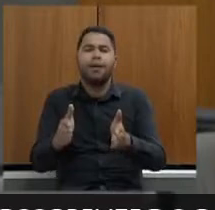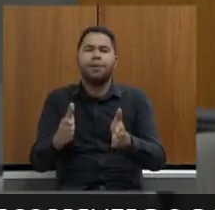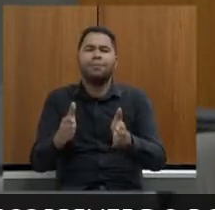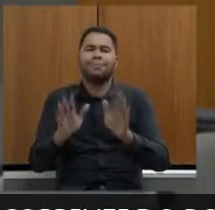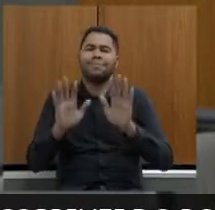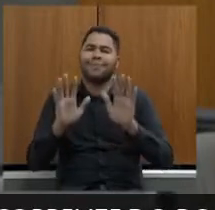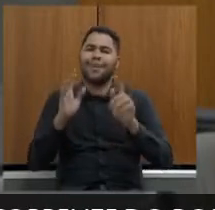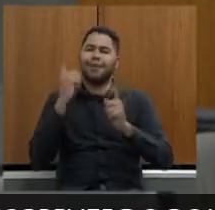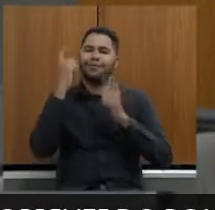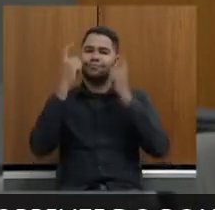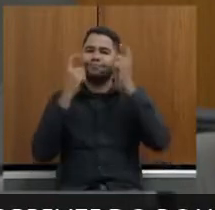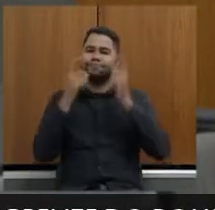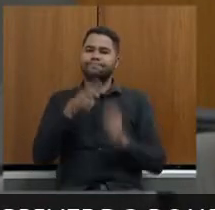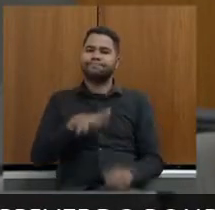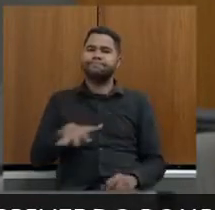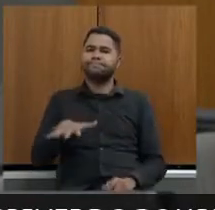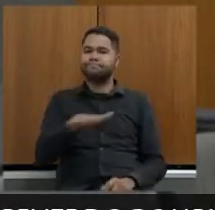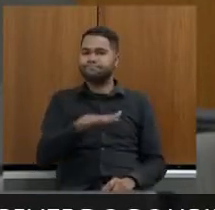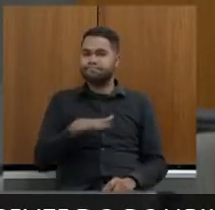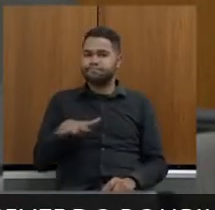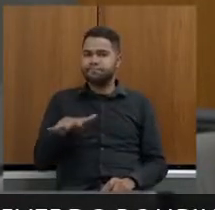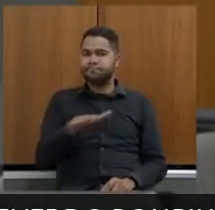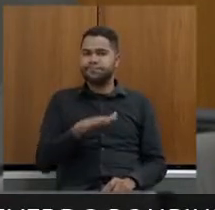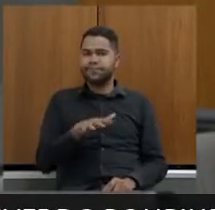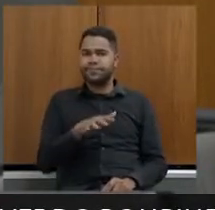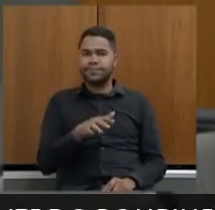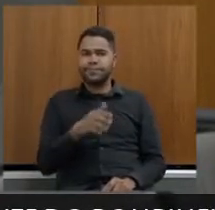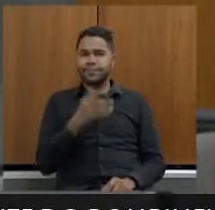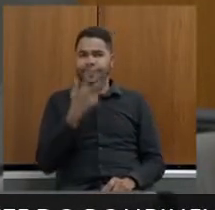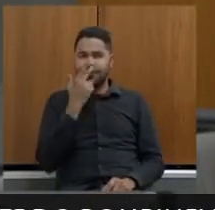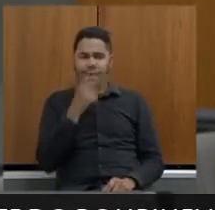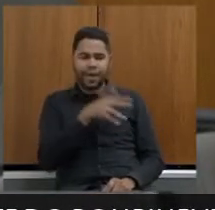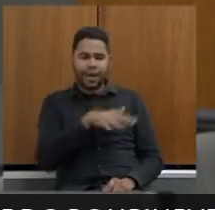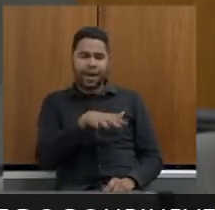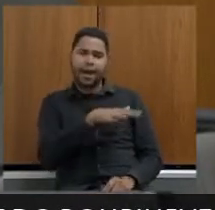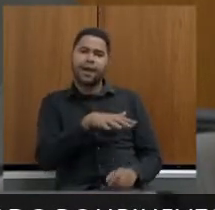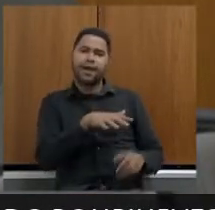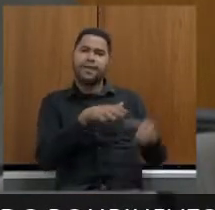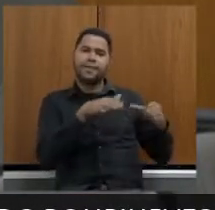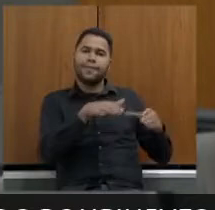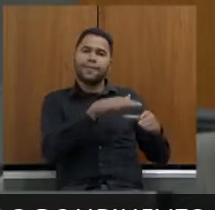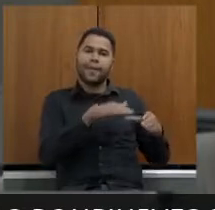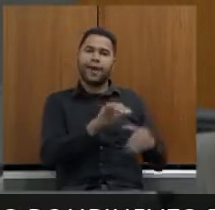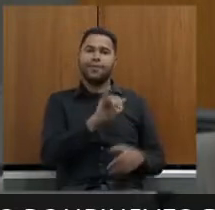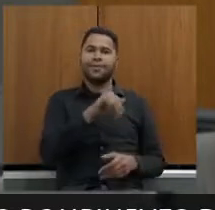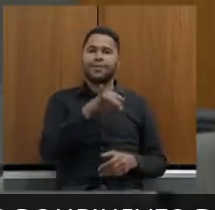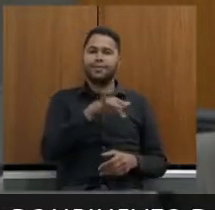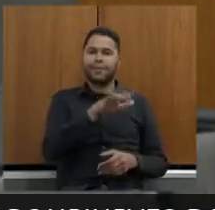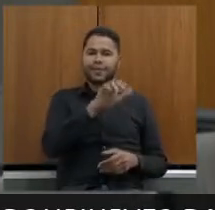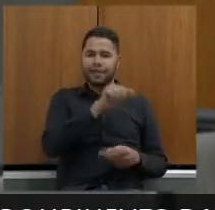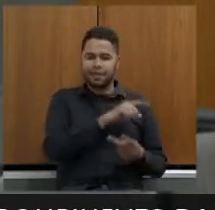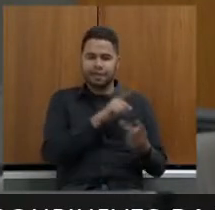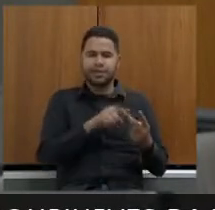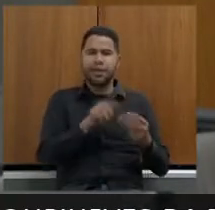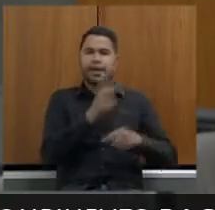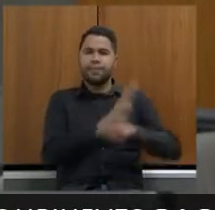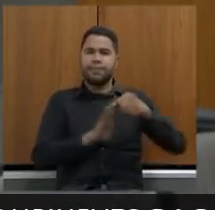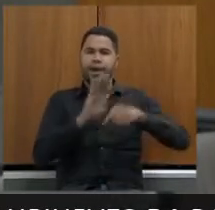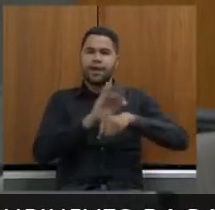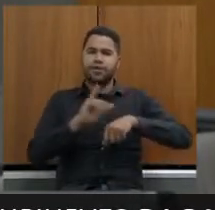preocupa é a região por exemplo conurbada ali do bairro Independência Morada da Serra Barreira de Cima